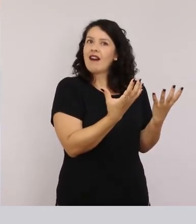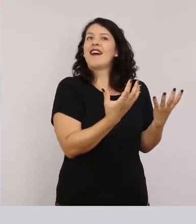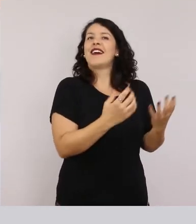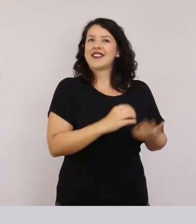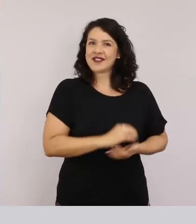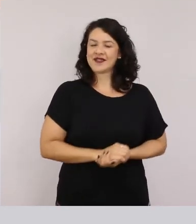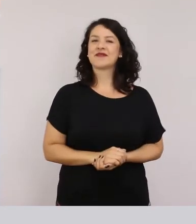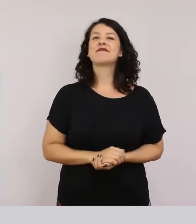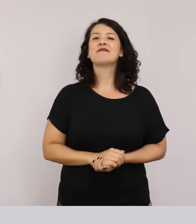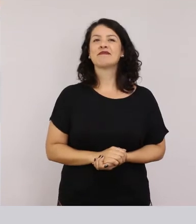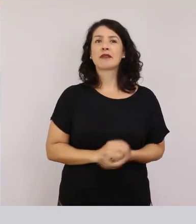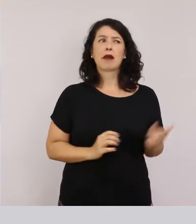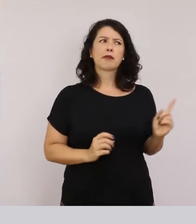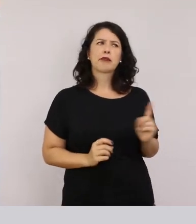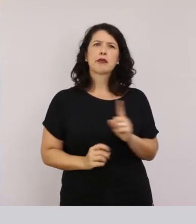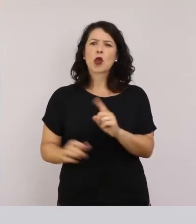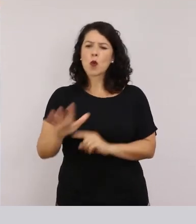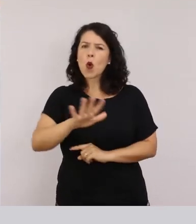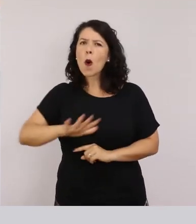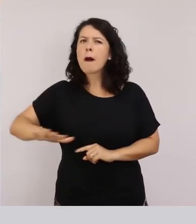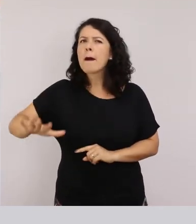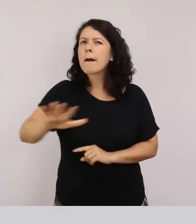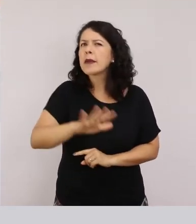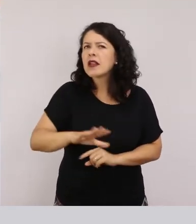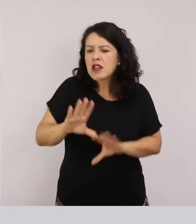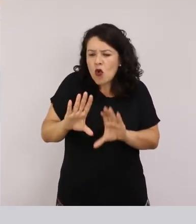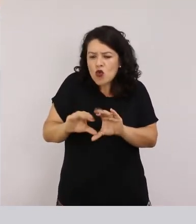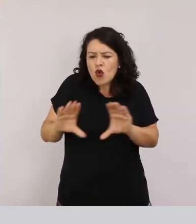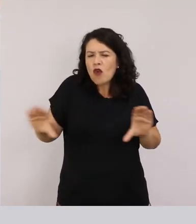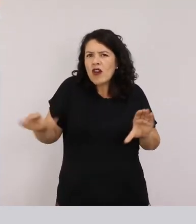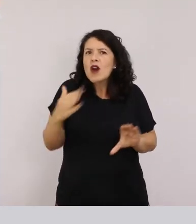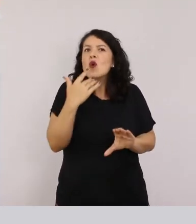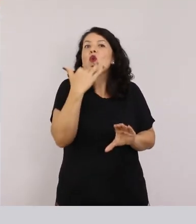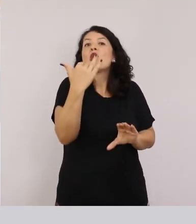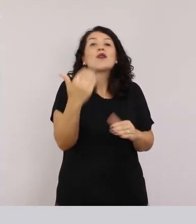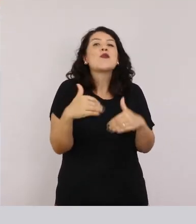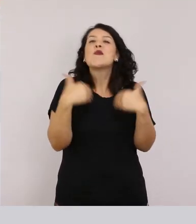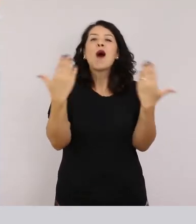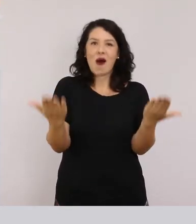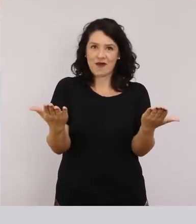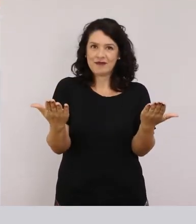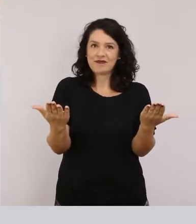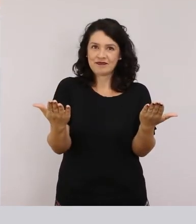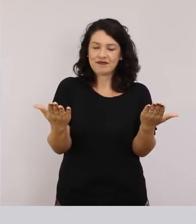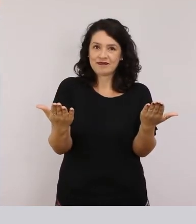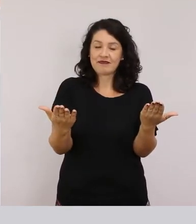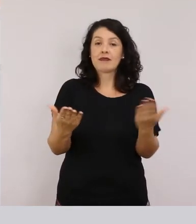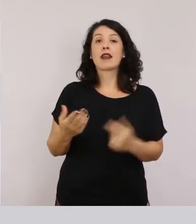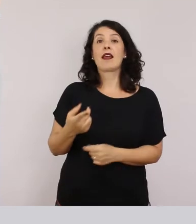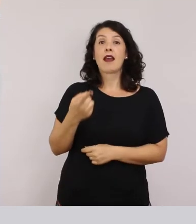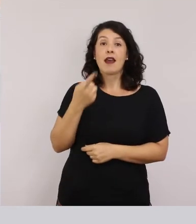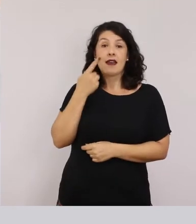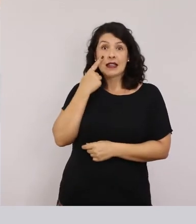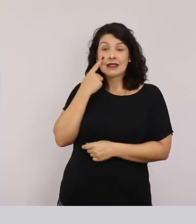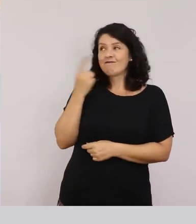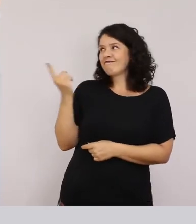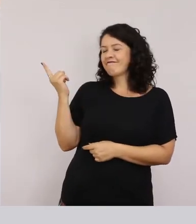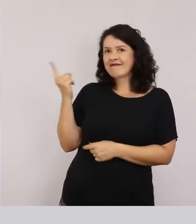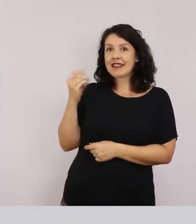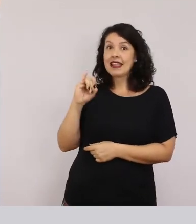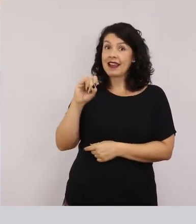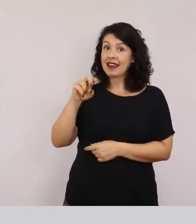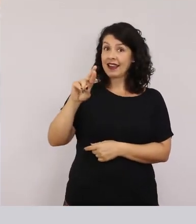mesmo? Saindo da cozinha e indo para a sala, que cor é o seu sofá? Irã do Espírito Santo